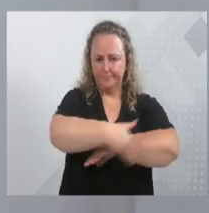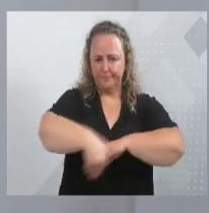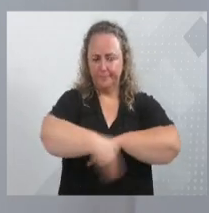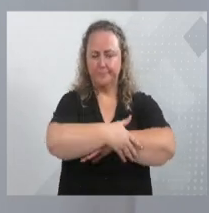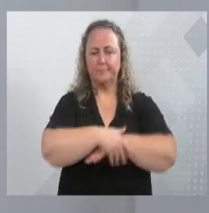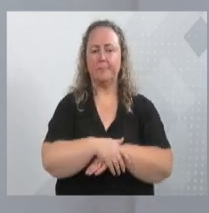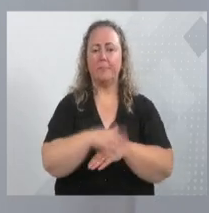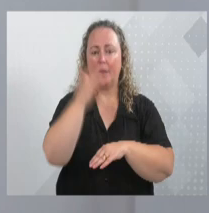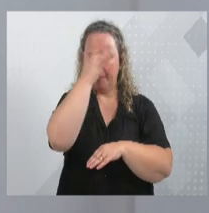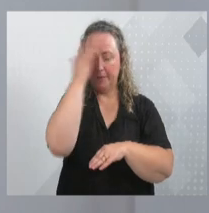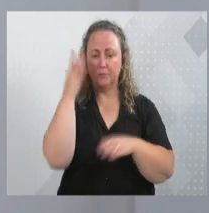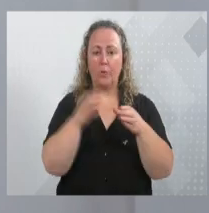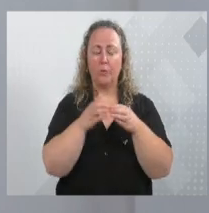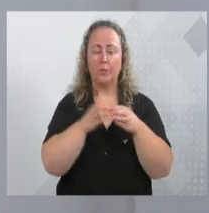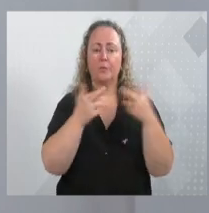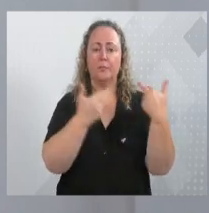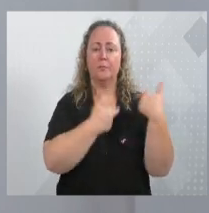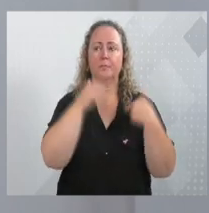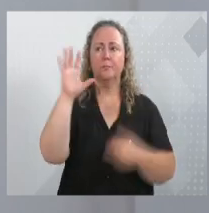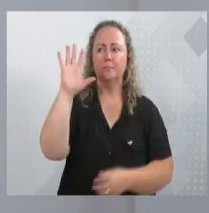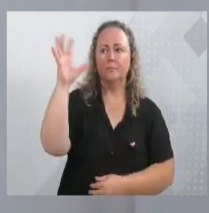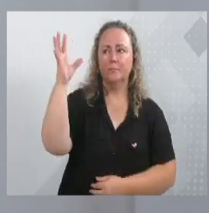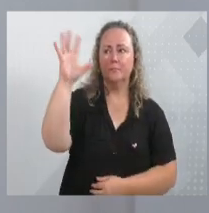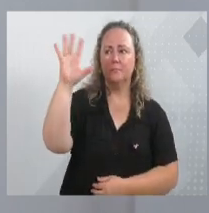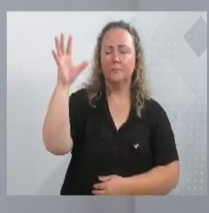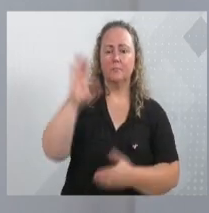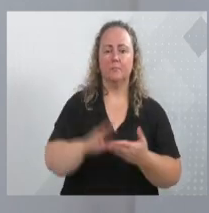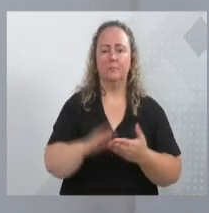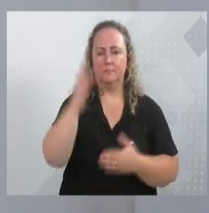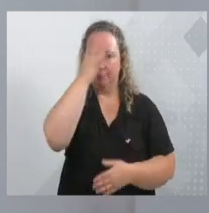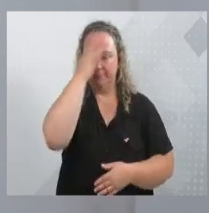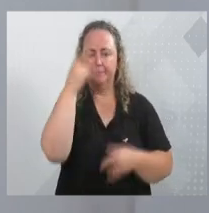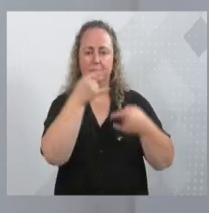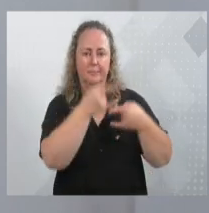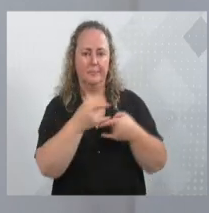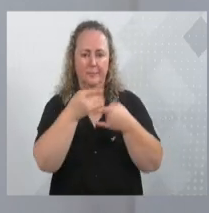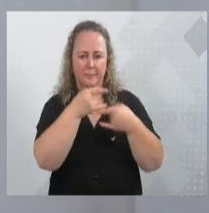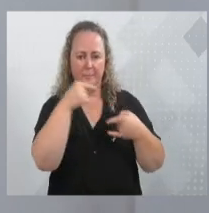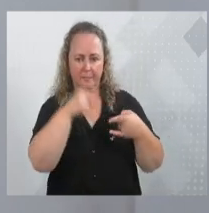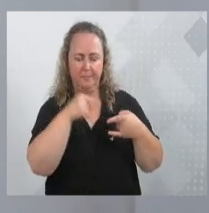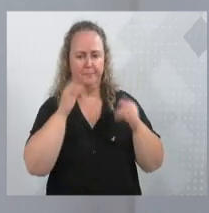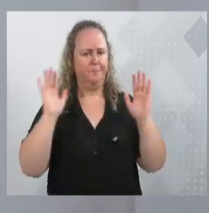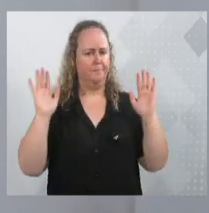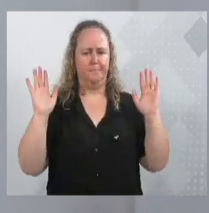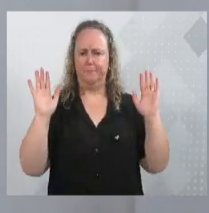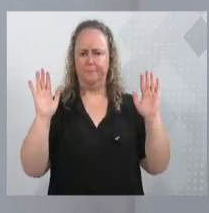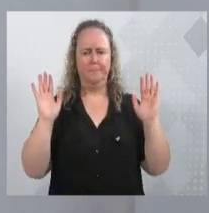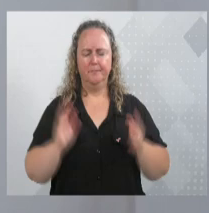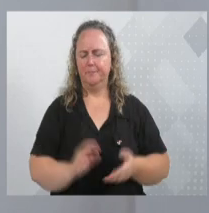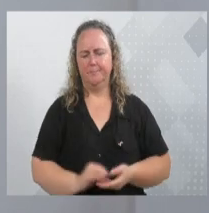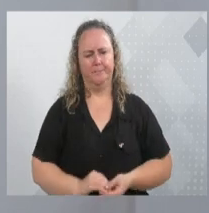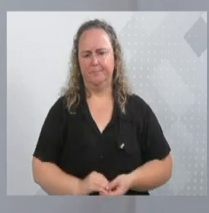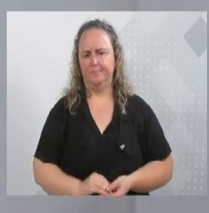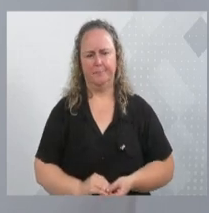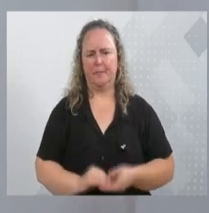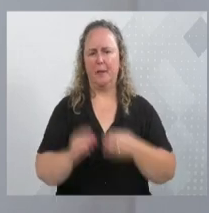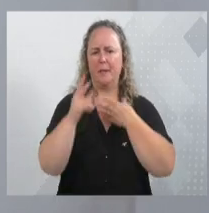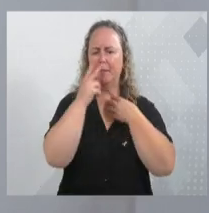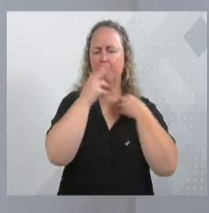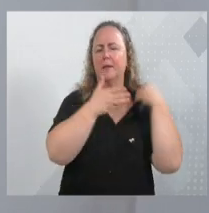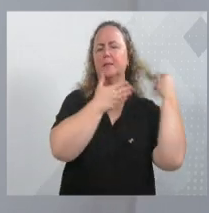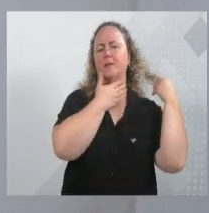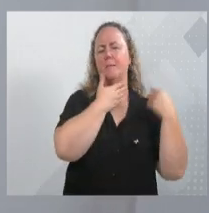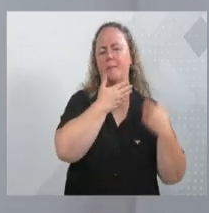que estava lá a todo momento. Eu não quero falar de quem estava papagaiando nas lives, isso aí para mim eu quero deixar de lado, porque realmente é muita conversa fiada.